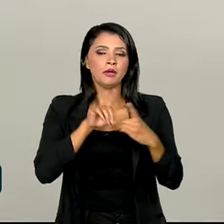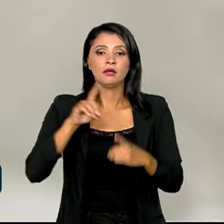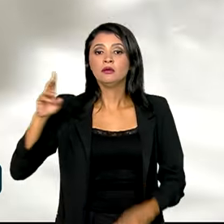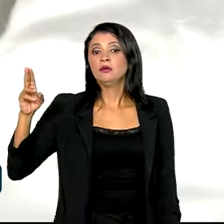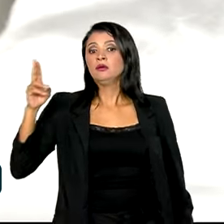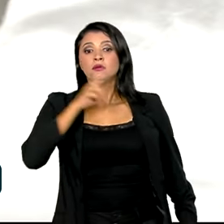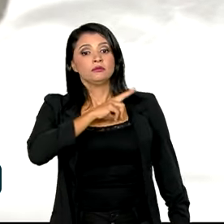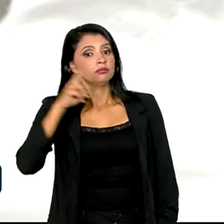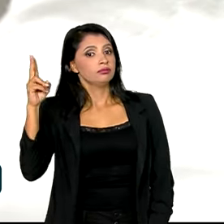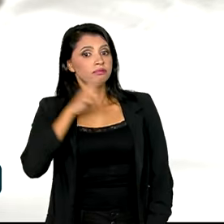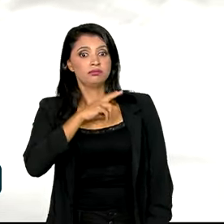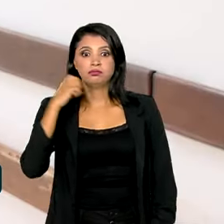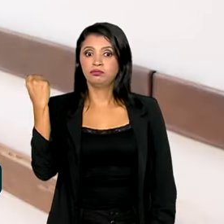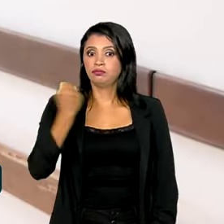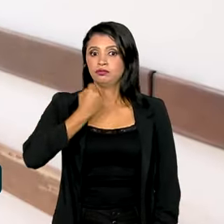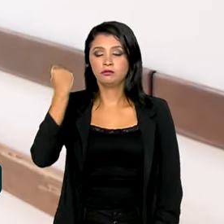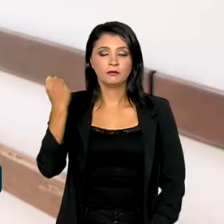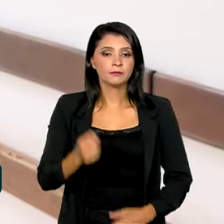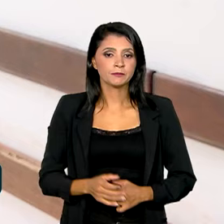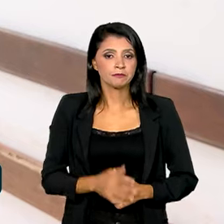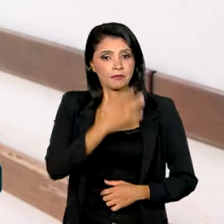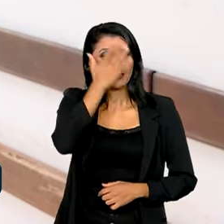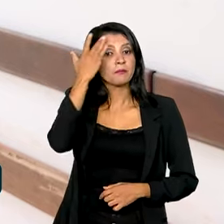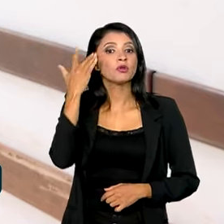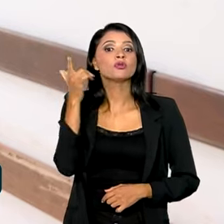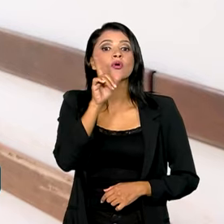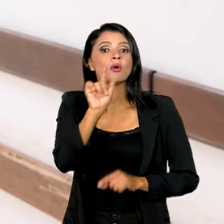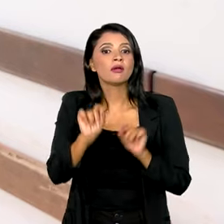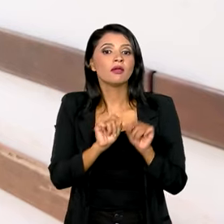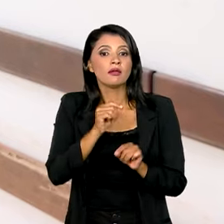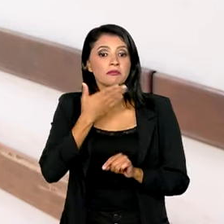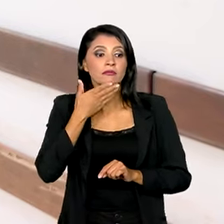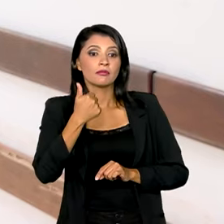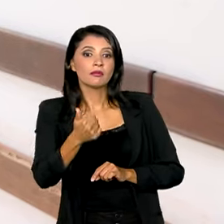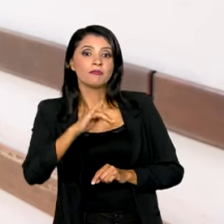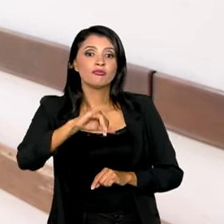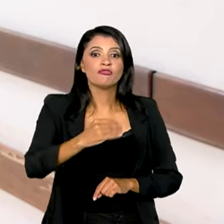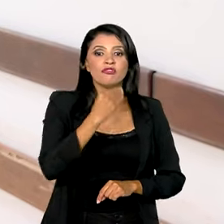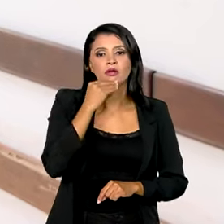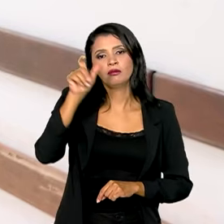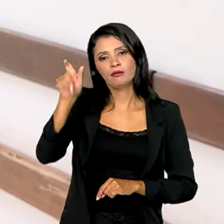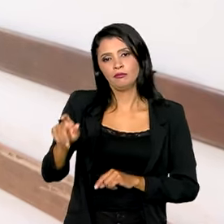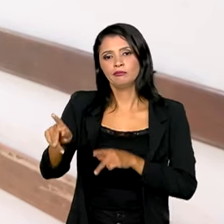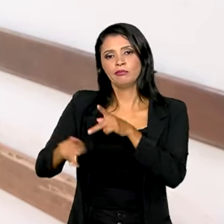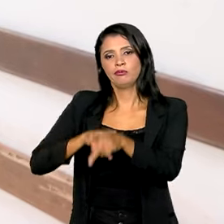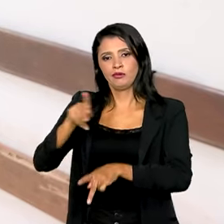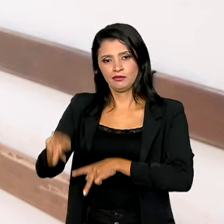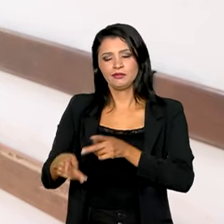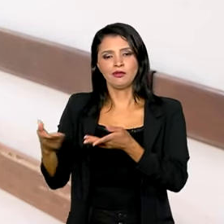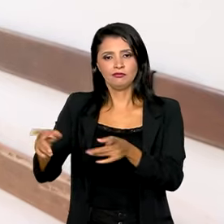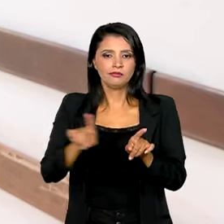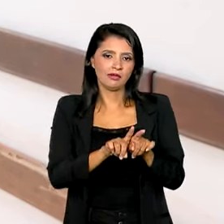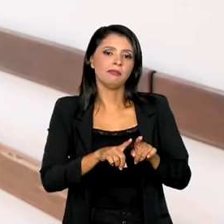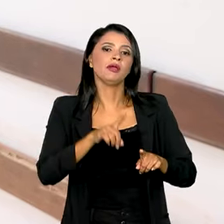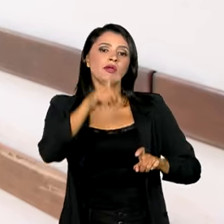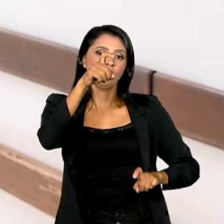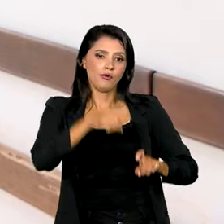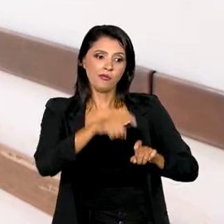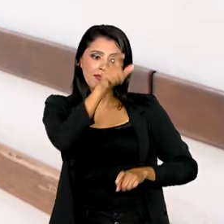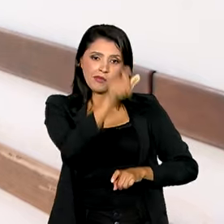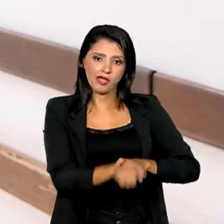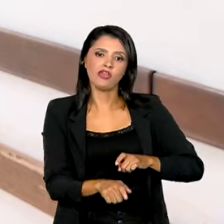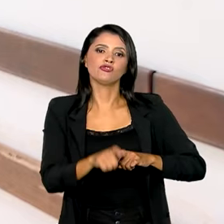urgência e emergência. Quem ganha com isso é a população e também o médico em formação, médico